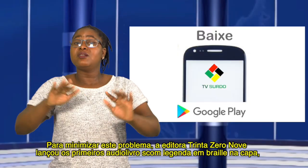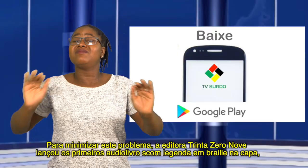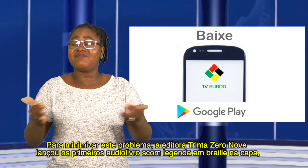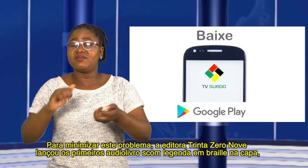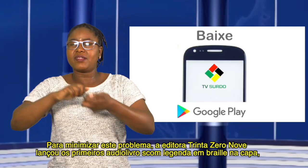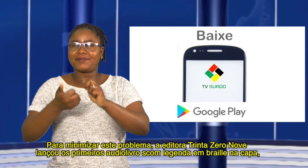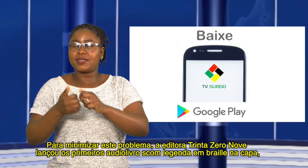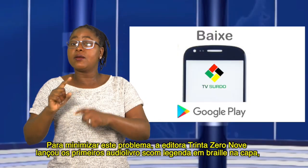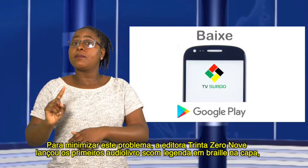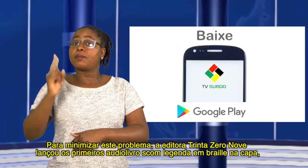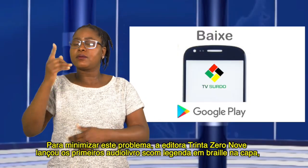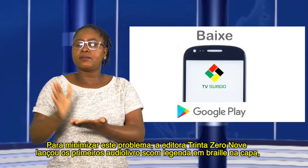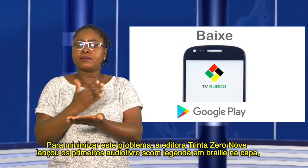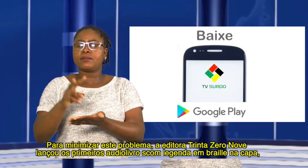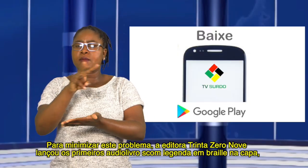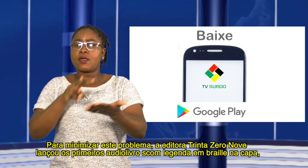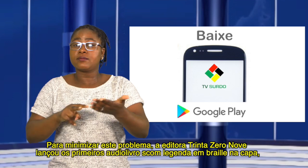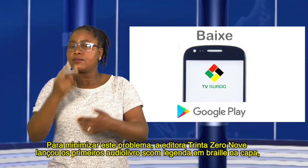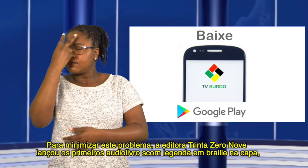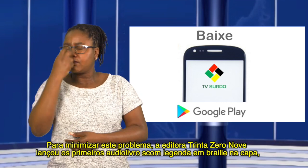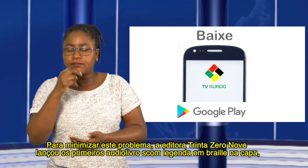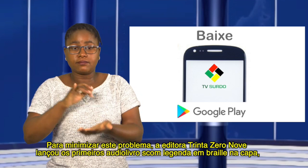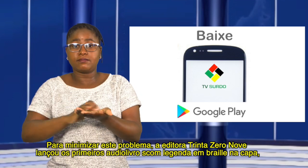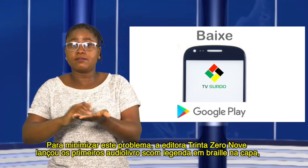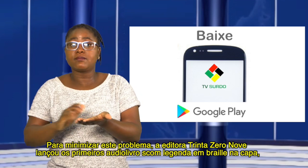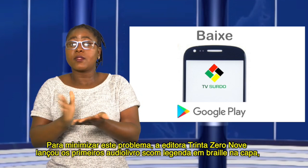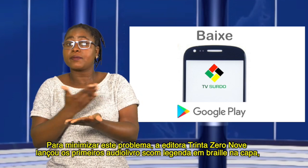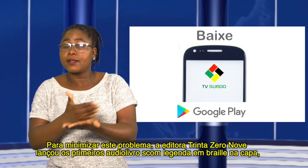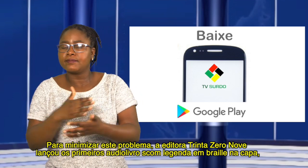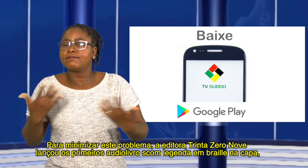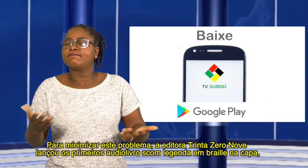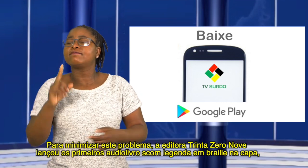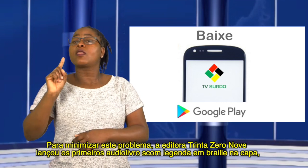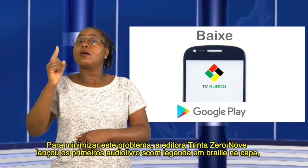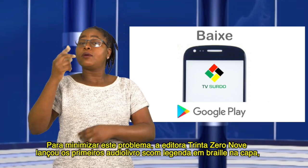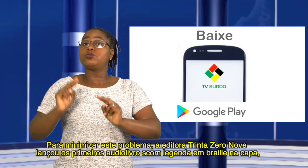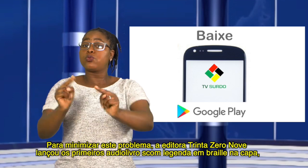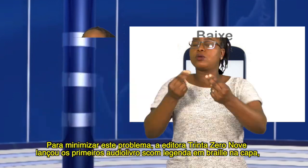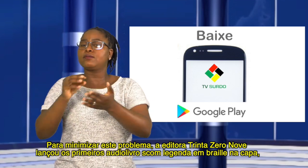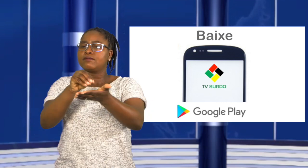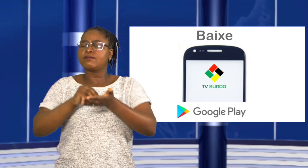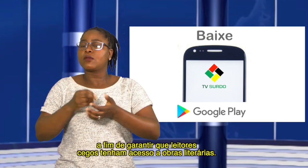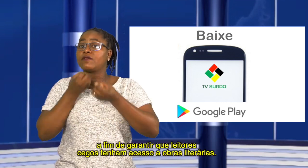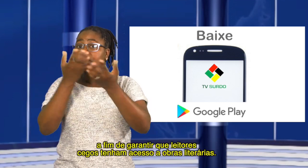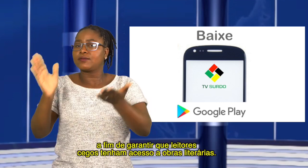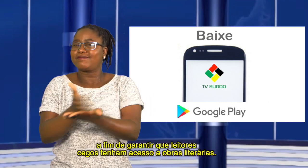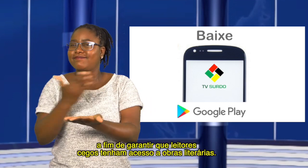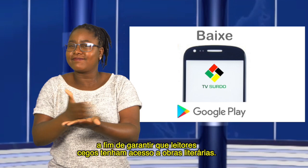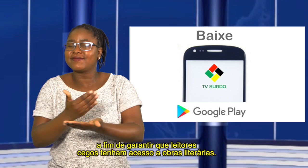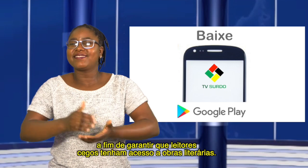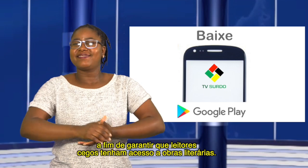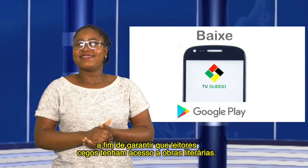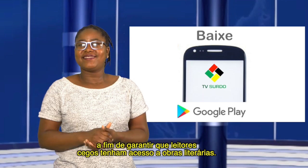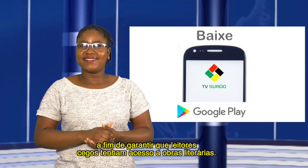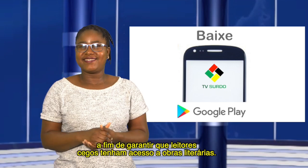este problema, a editora 3009 lançou os primeiros audiolivros com a legenda Embraer na capa a fim de garantir que os